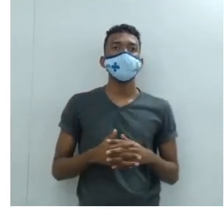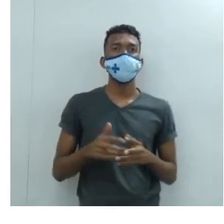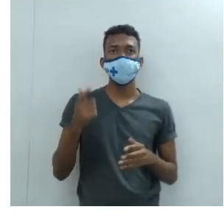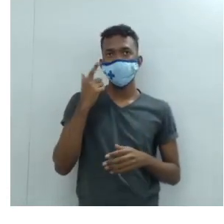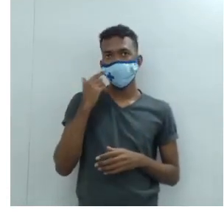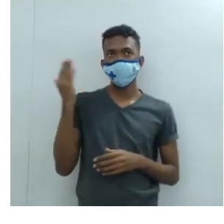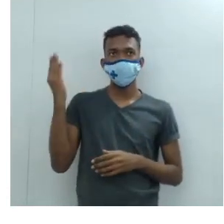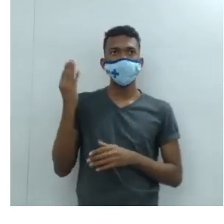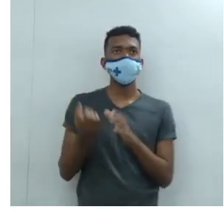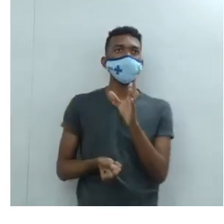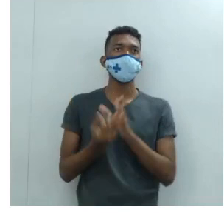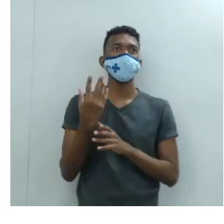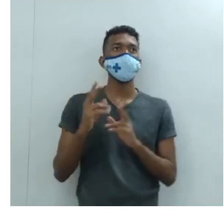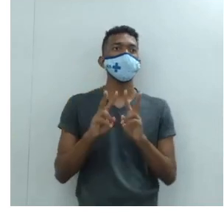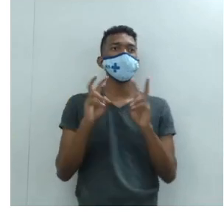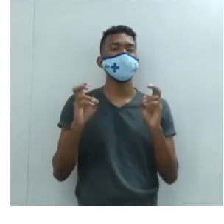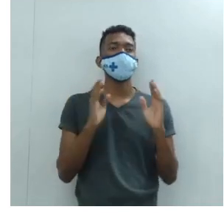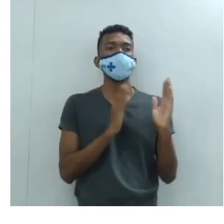renascimento.